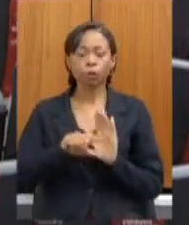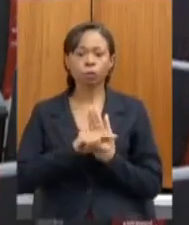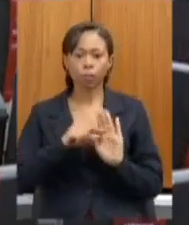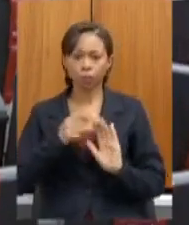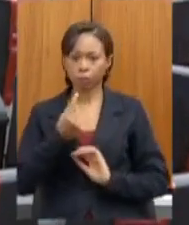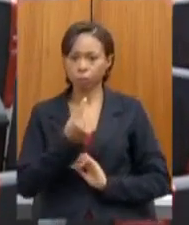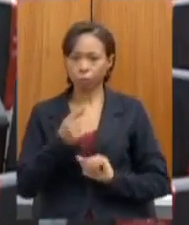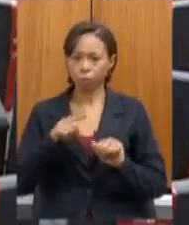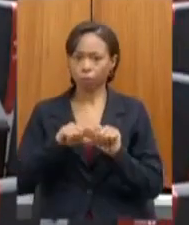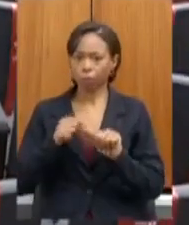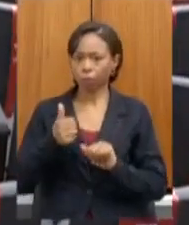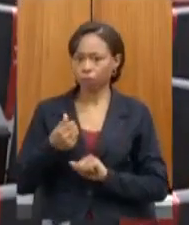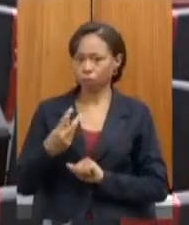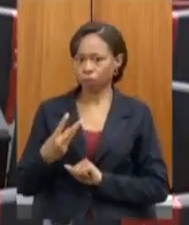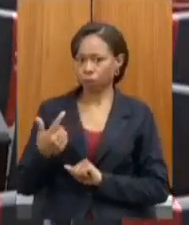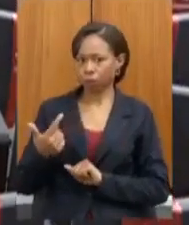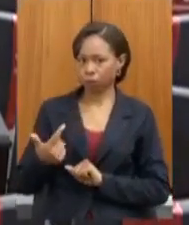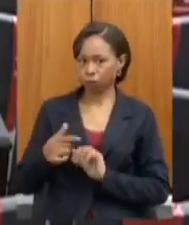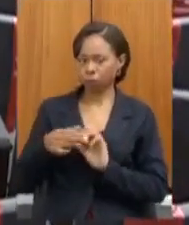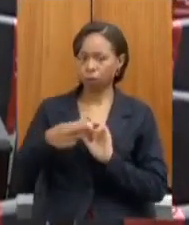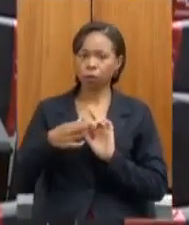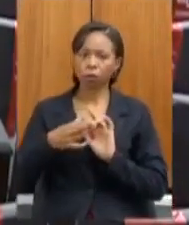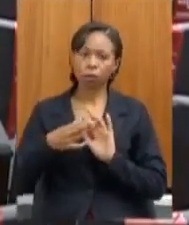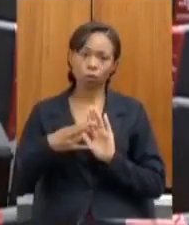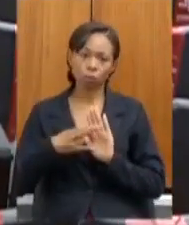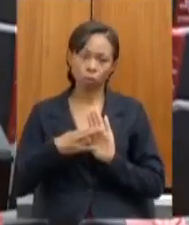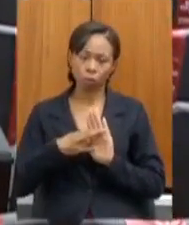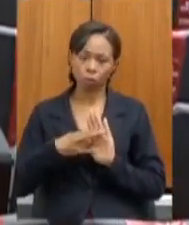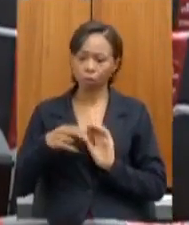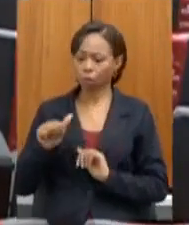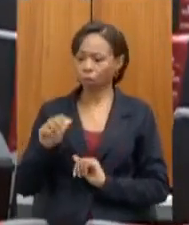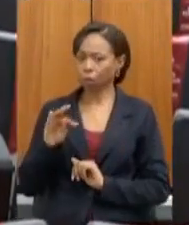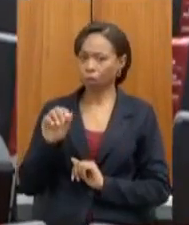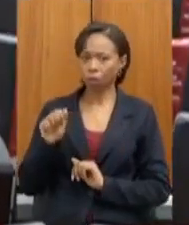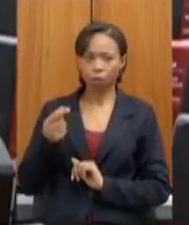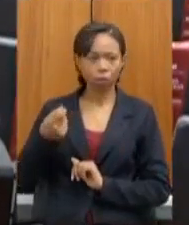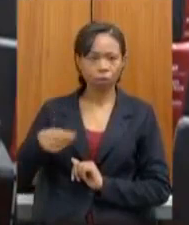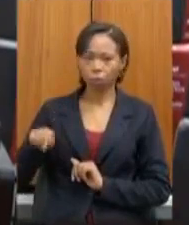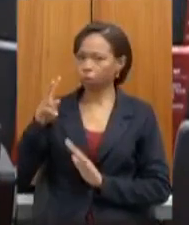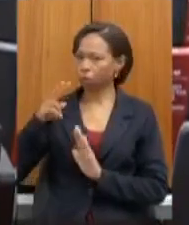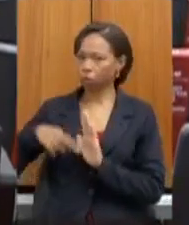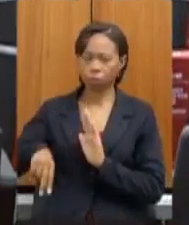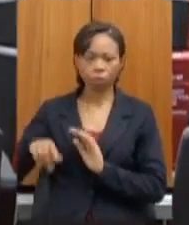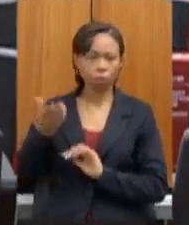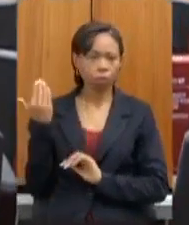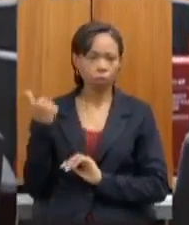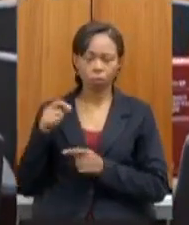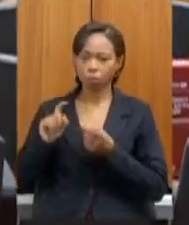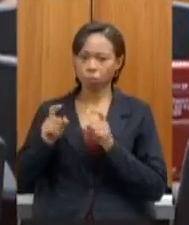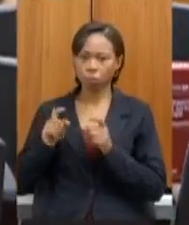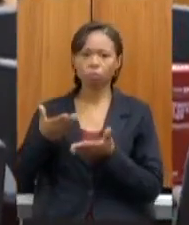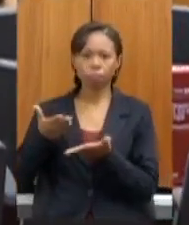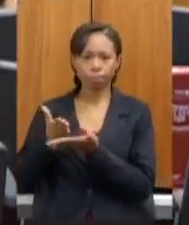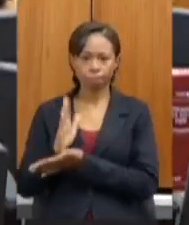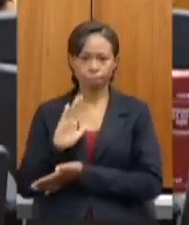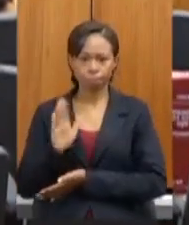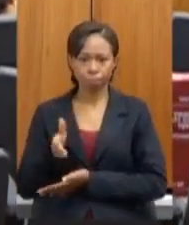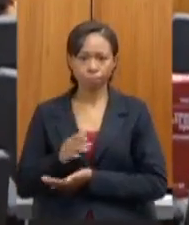artigo 132, o regimento interno, dispensa a leitura da ata da reunião anterior e considera aprovada.